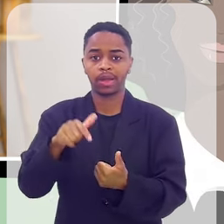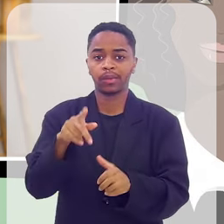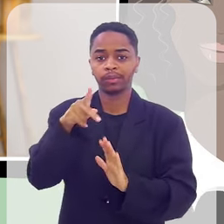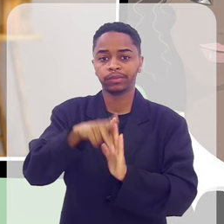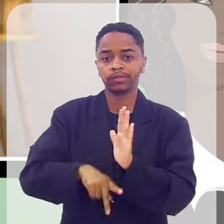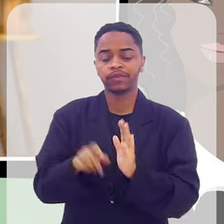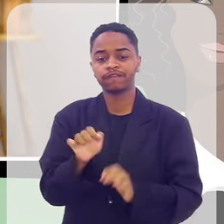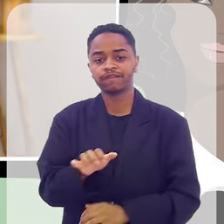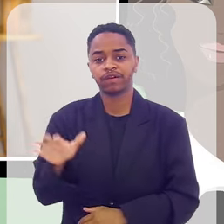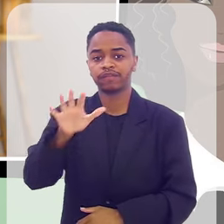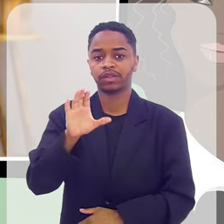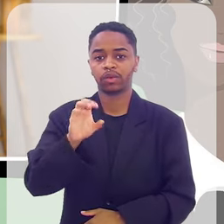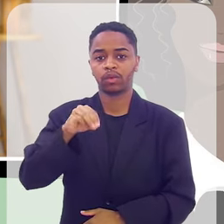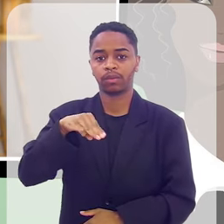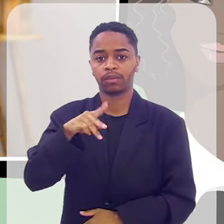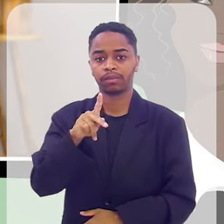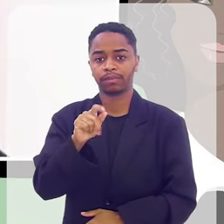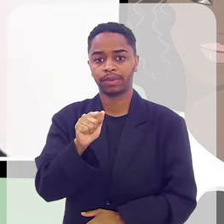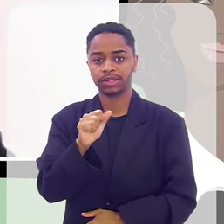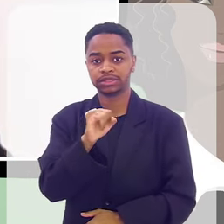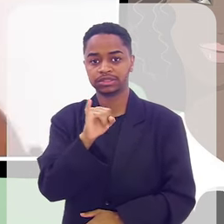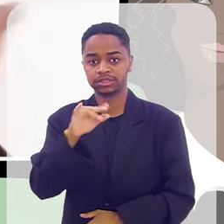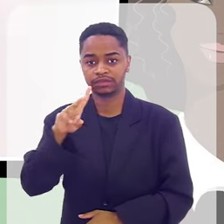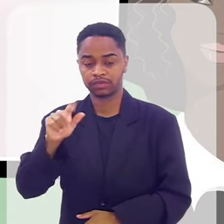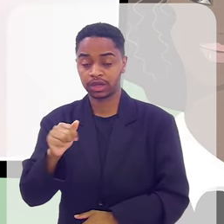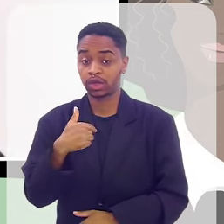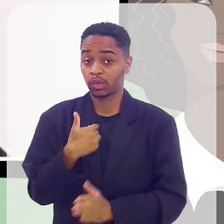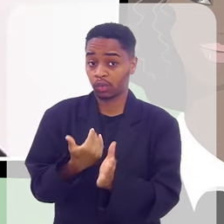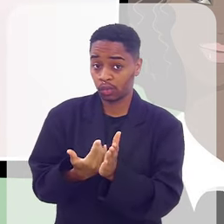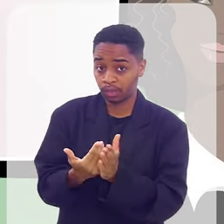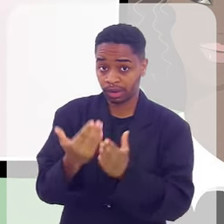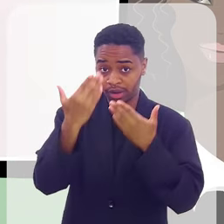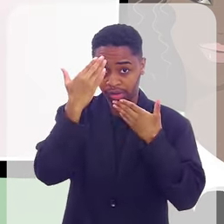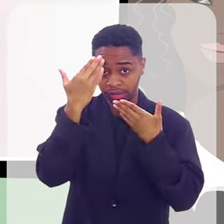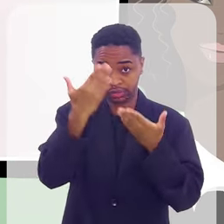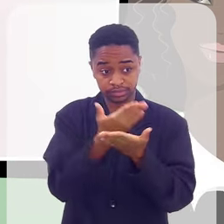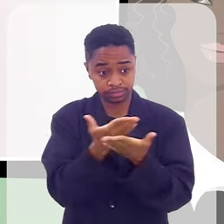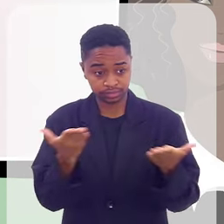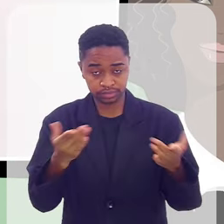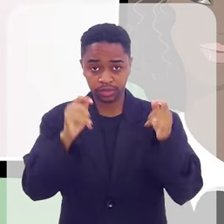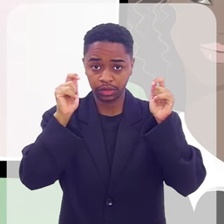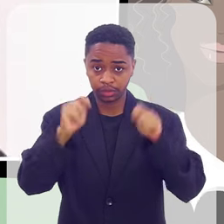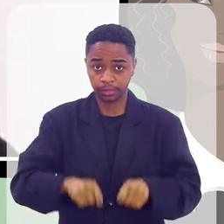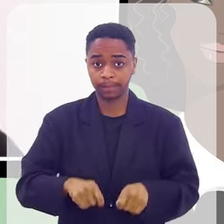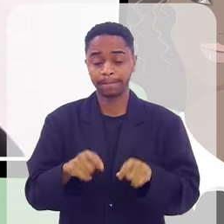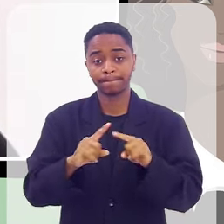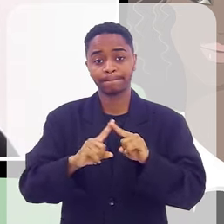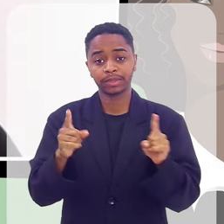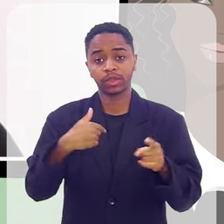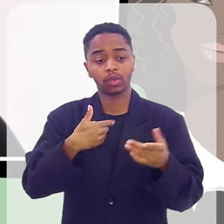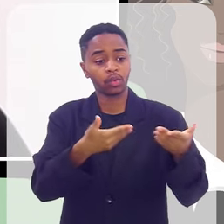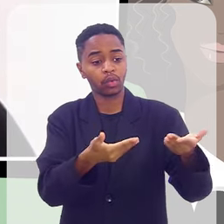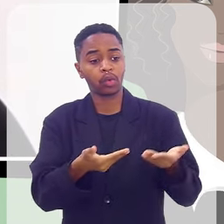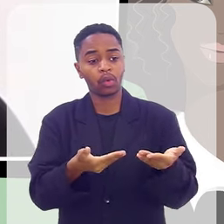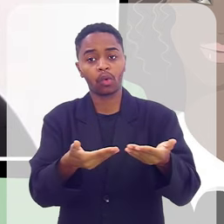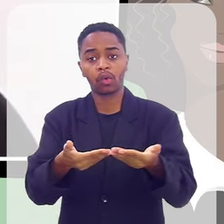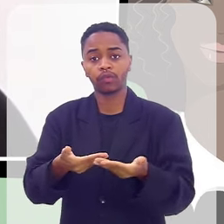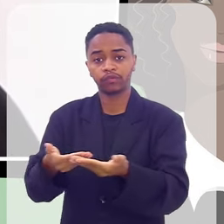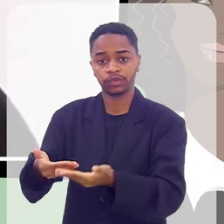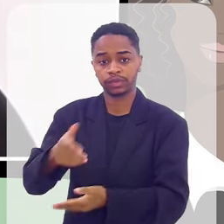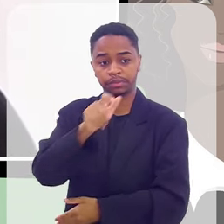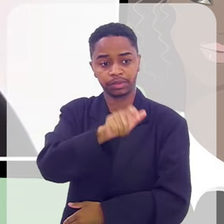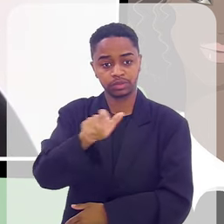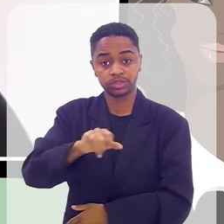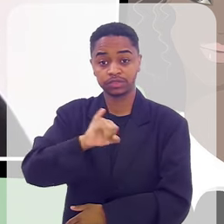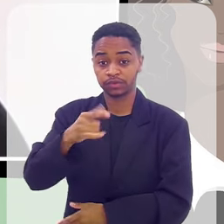é o projeto Favela Compassiva? Eu já começo a agradecer essa possibilidade, mas eu convido a todo mundo